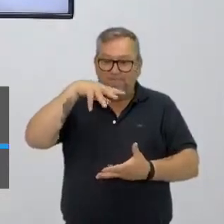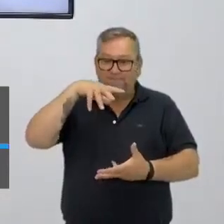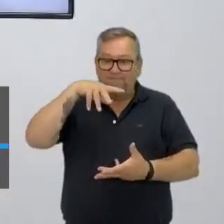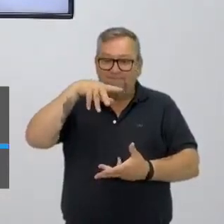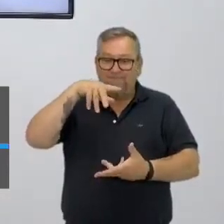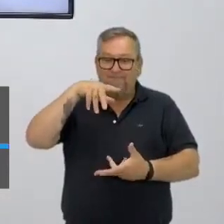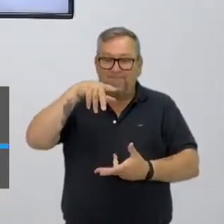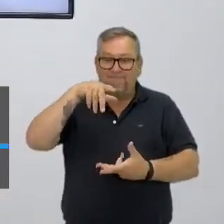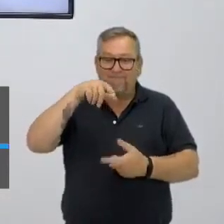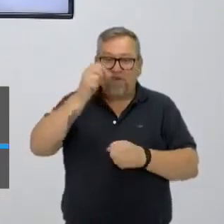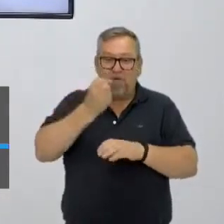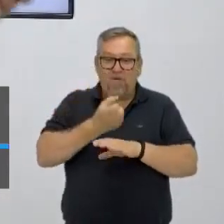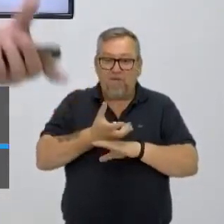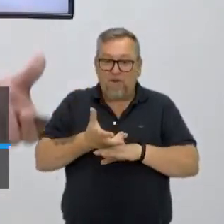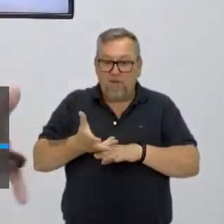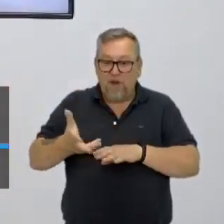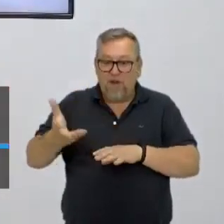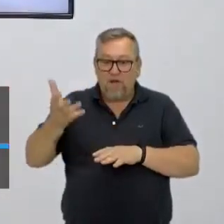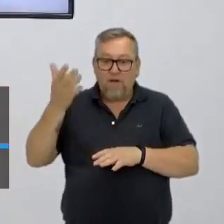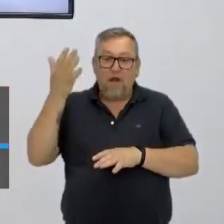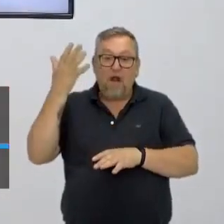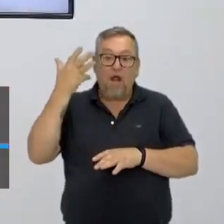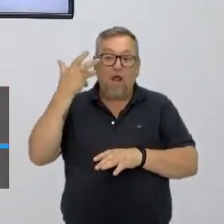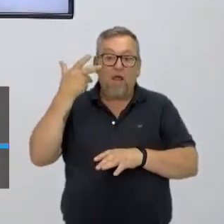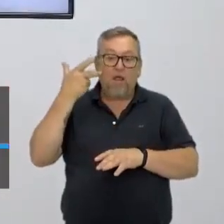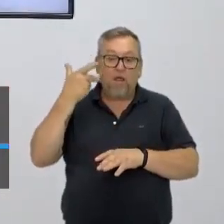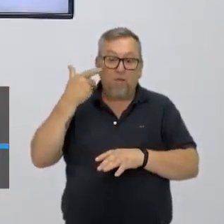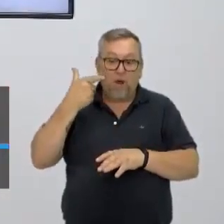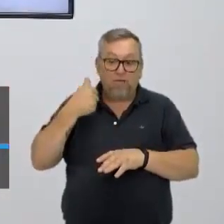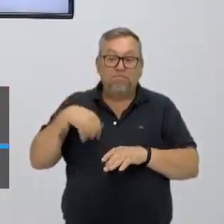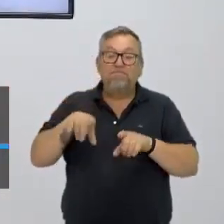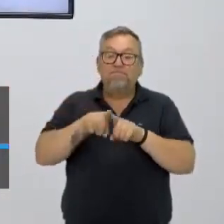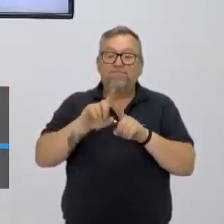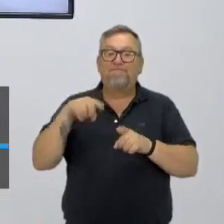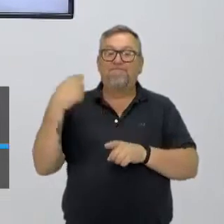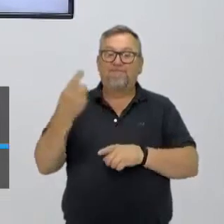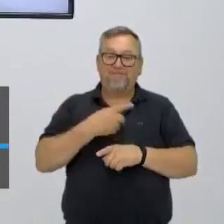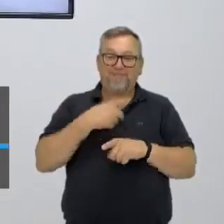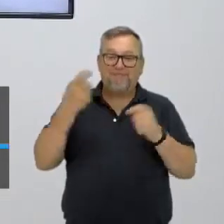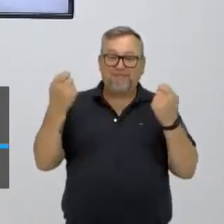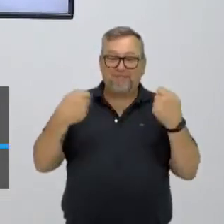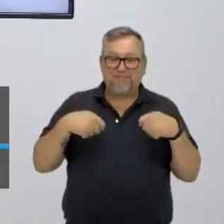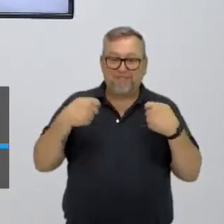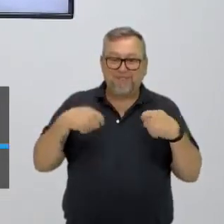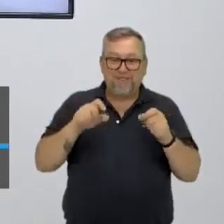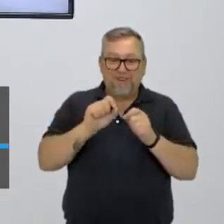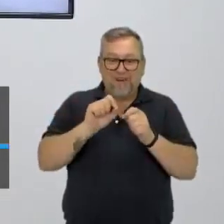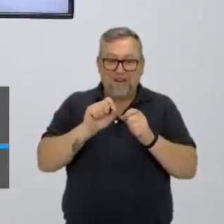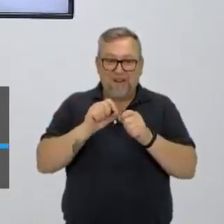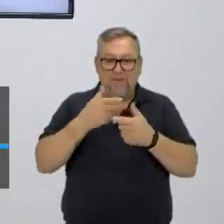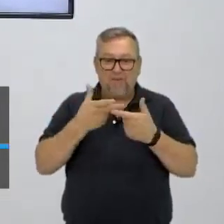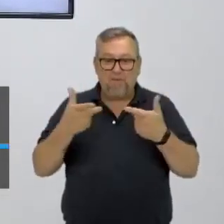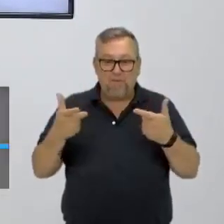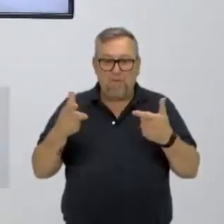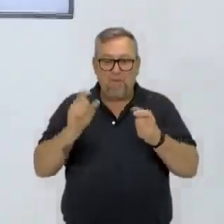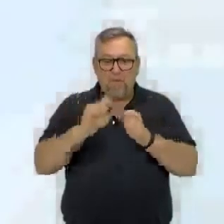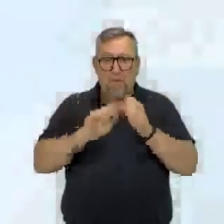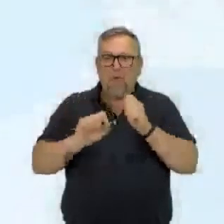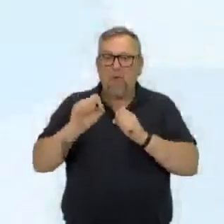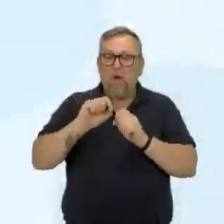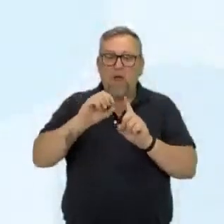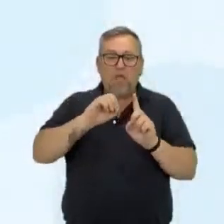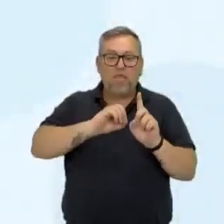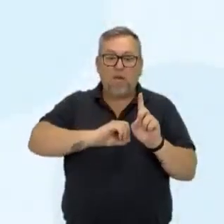Aí os vegetais, mesmo os animais, enfim. A gente precisa desse regulador de temperatura. Mas o que é